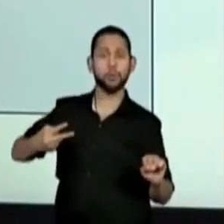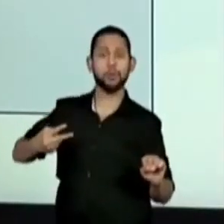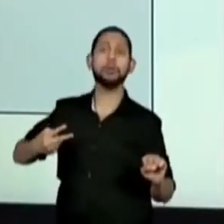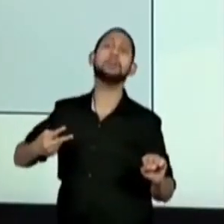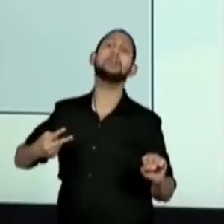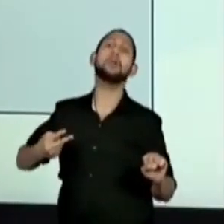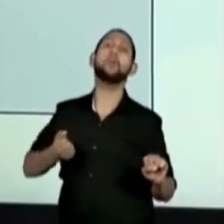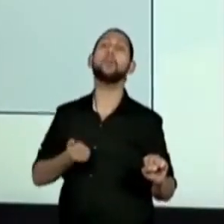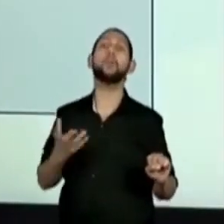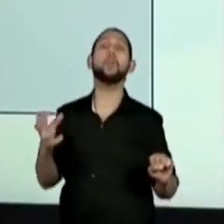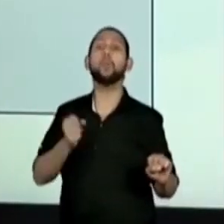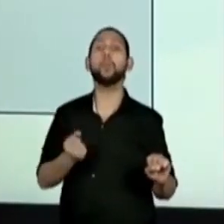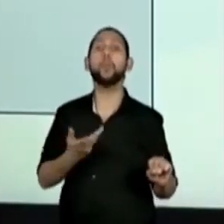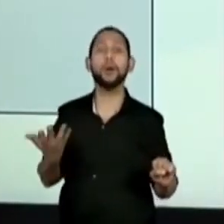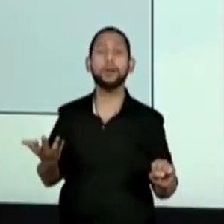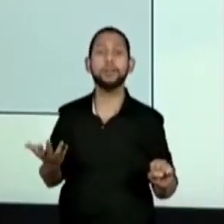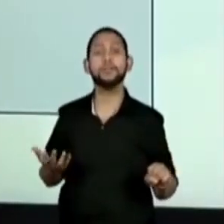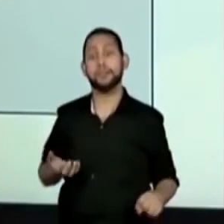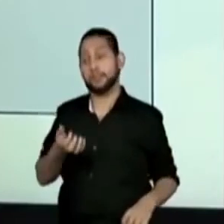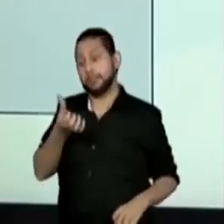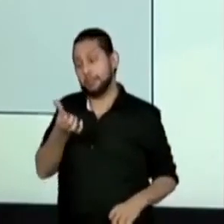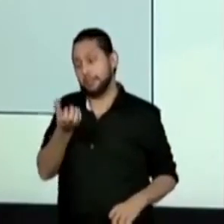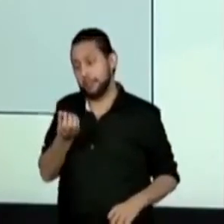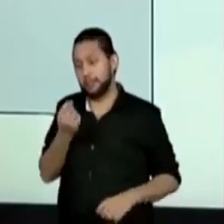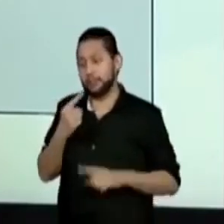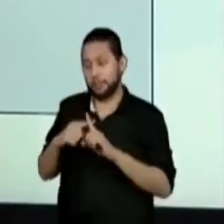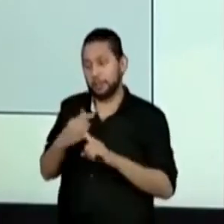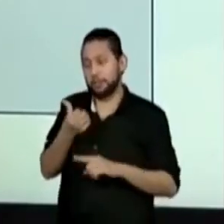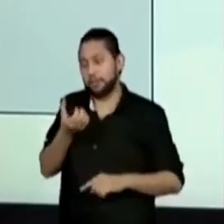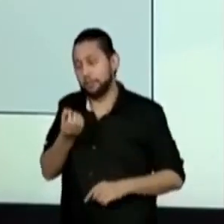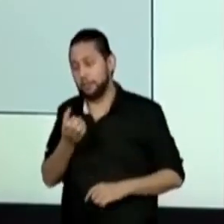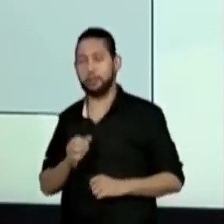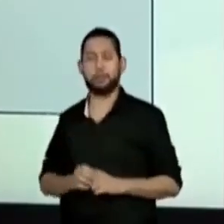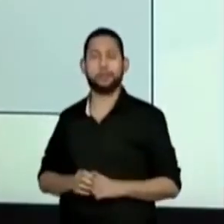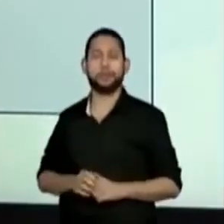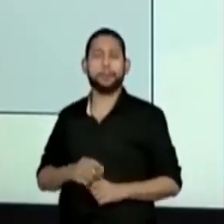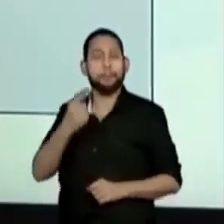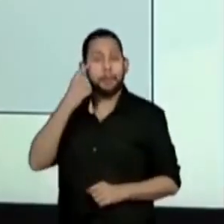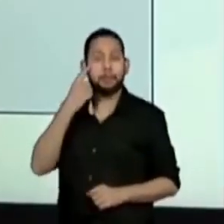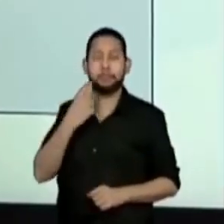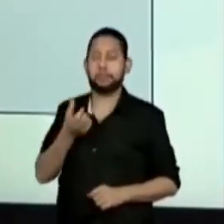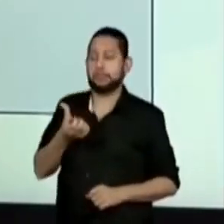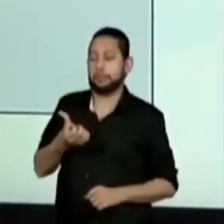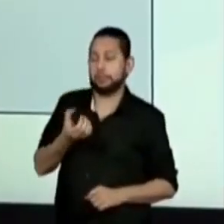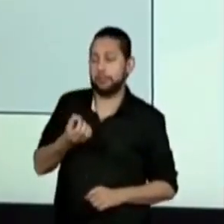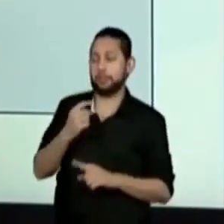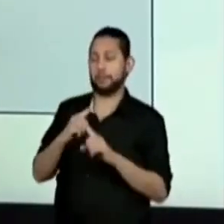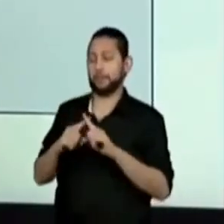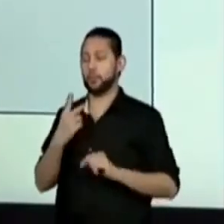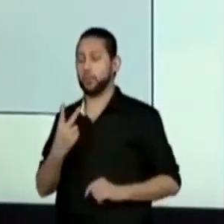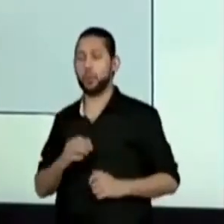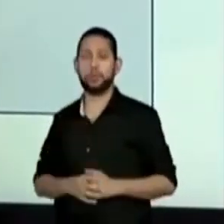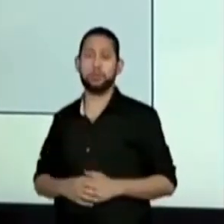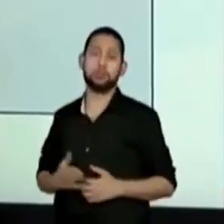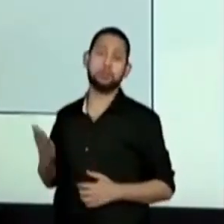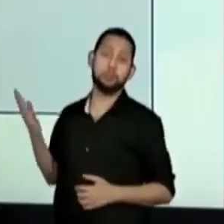60 ou 60 vezes 2 é 120.